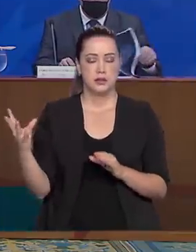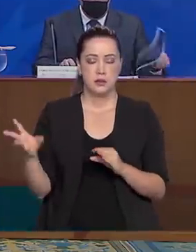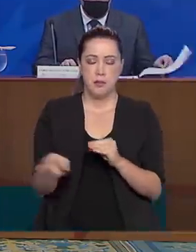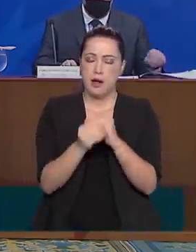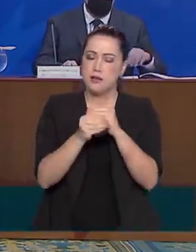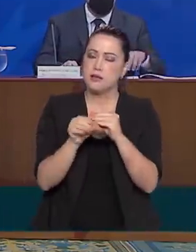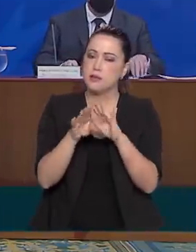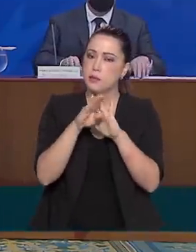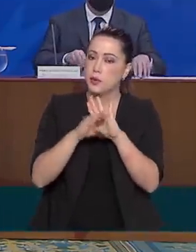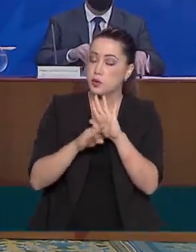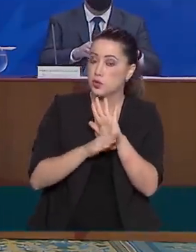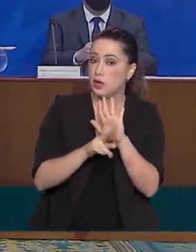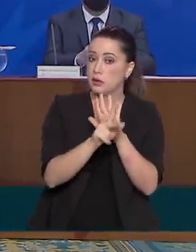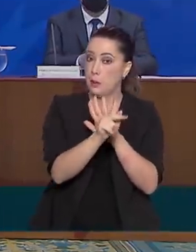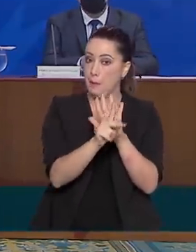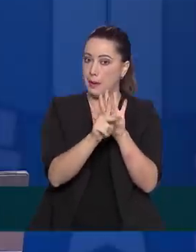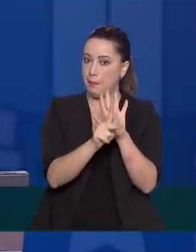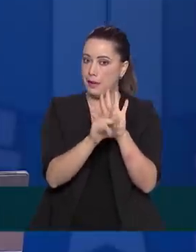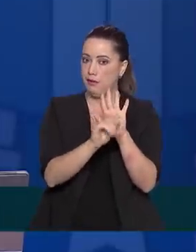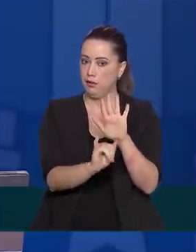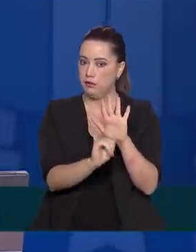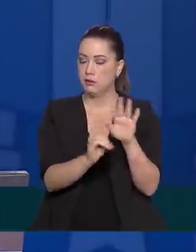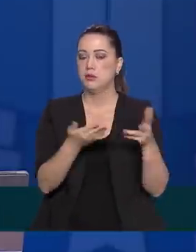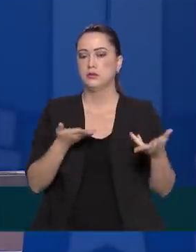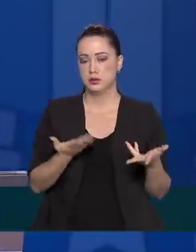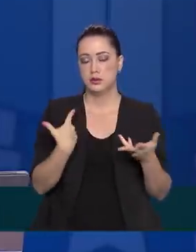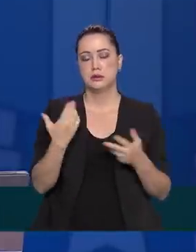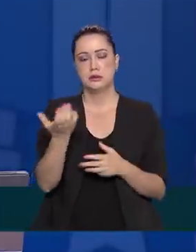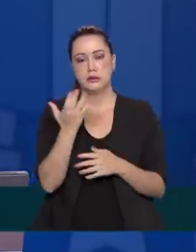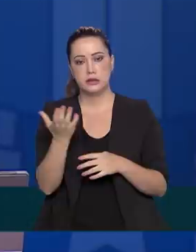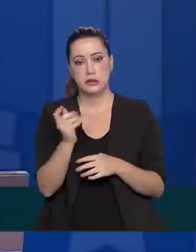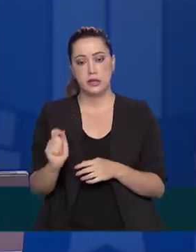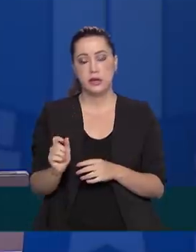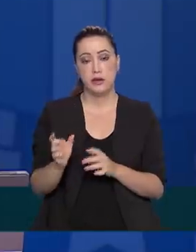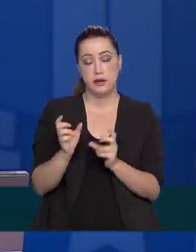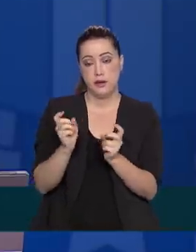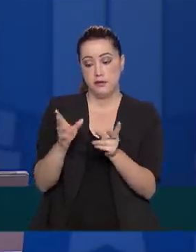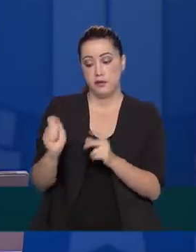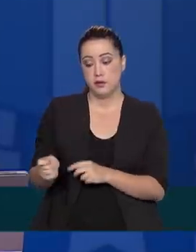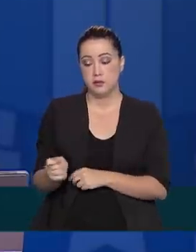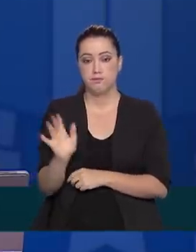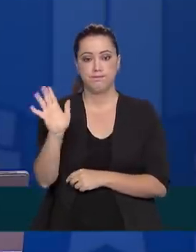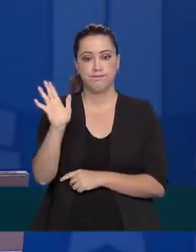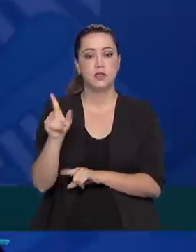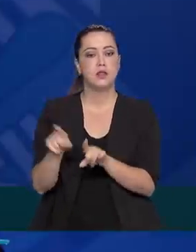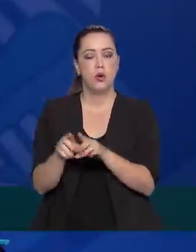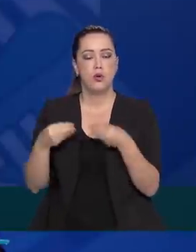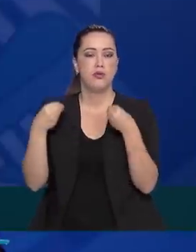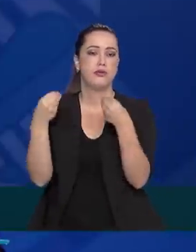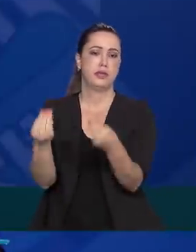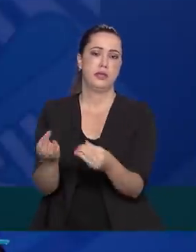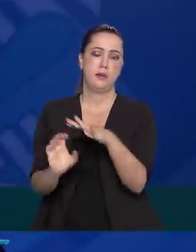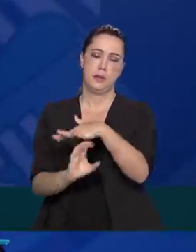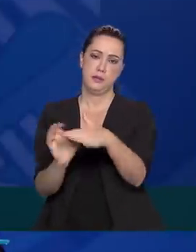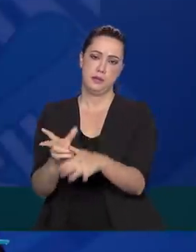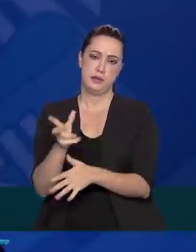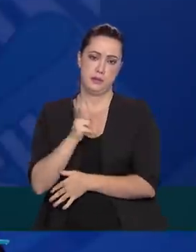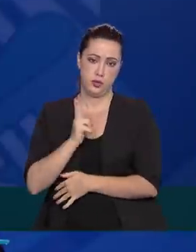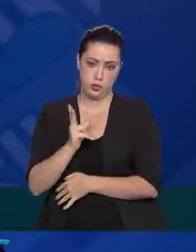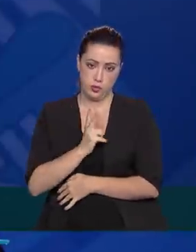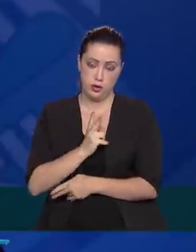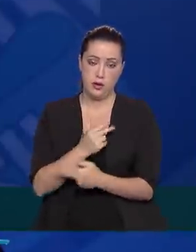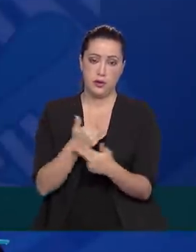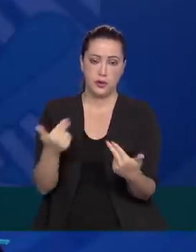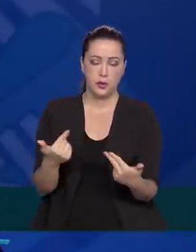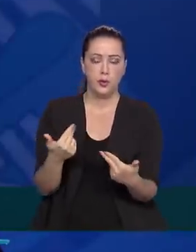de parcerias de investimento, PPI, que prevê a privatização, a concessão ou o estabelecimento de parcerias público-privadas